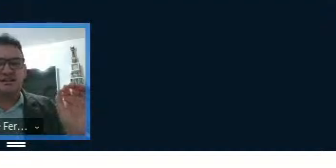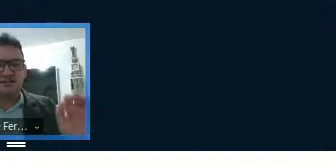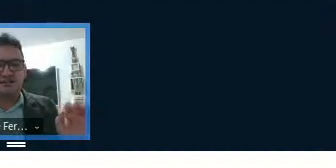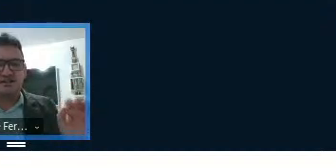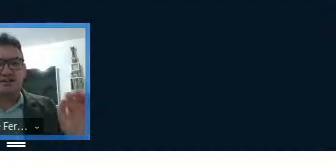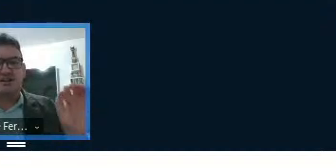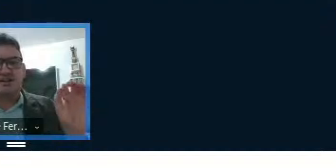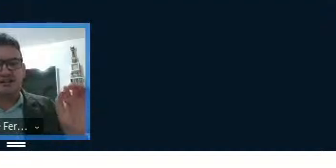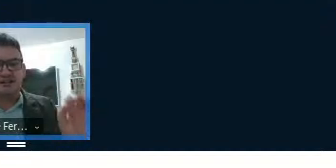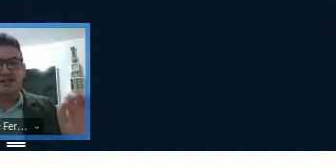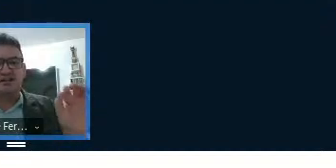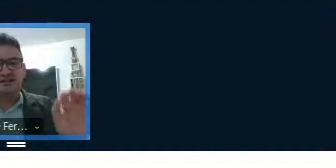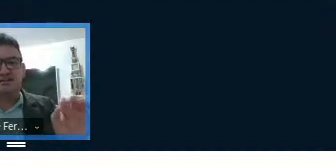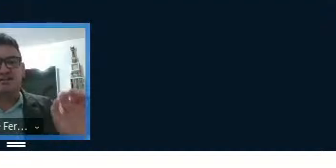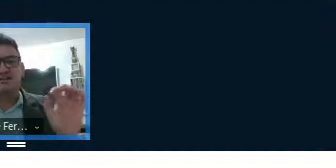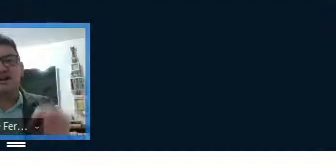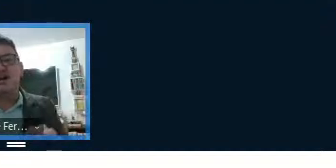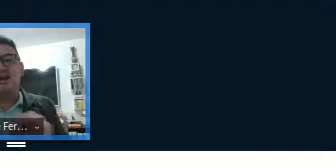as estrelas...